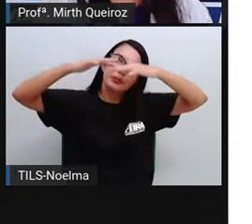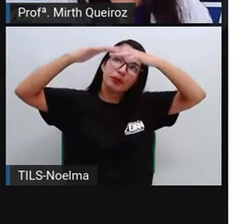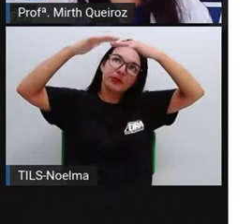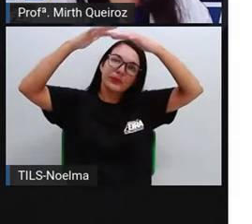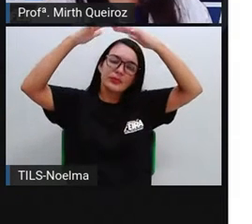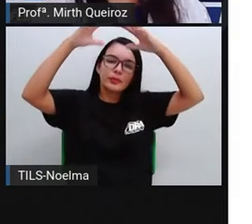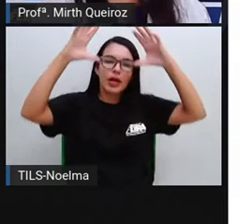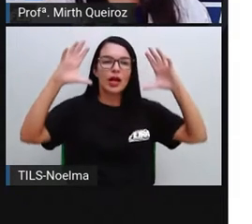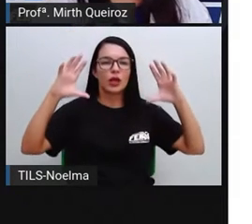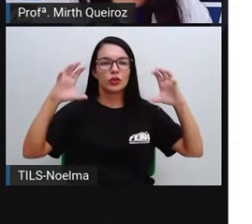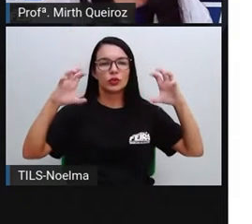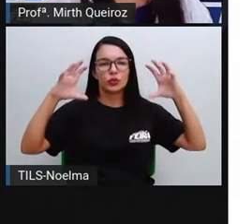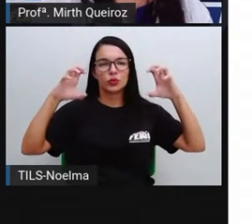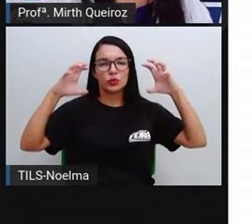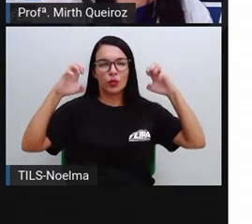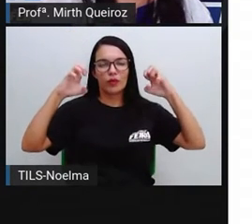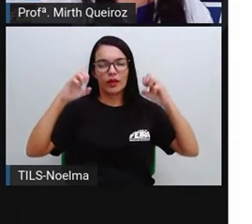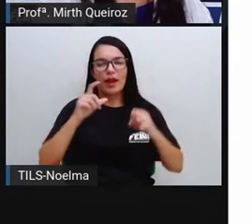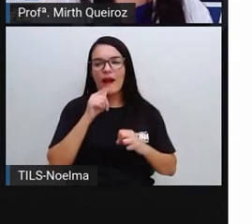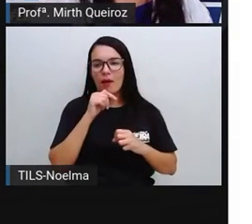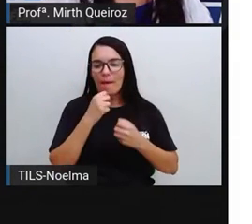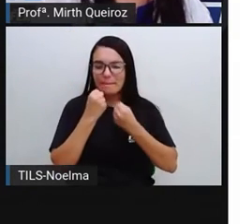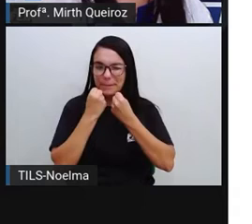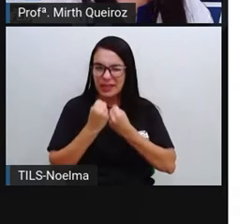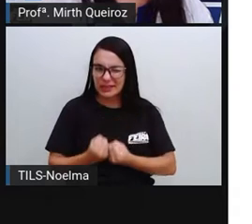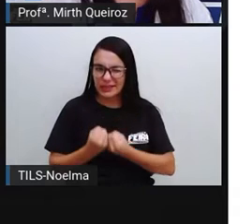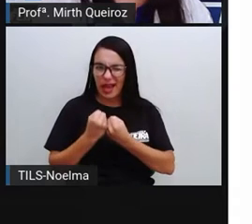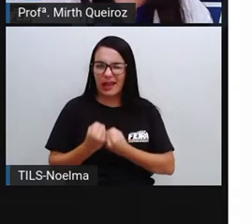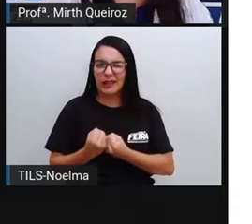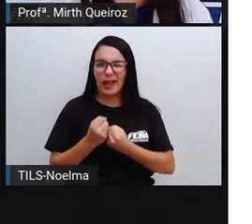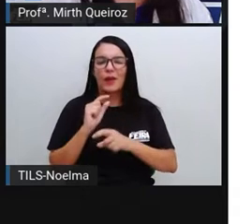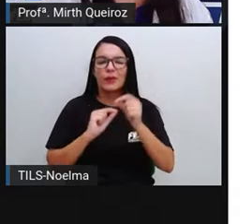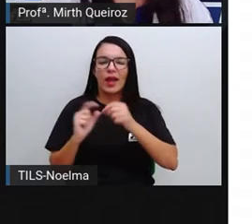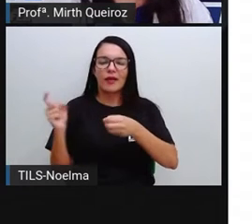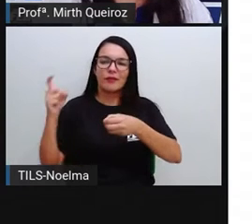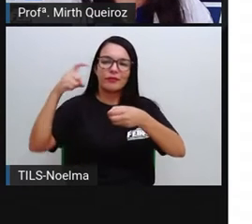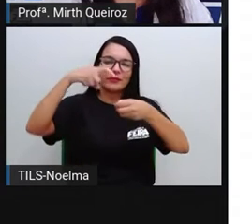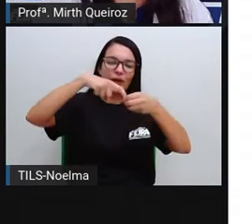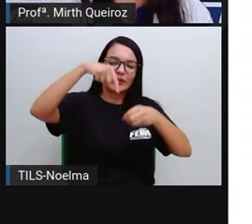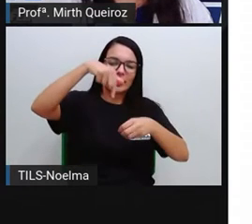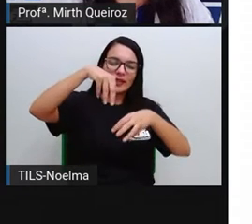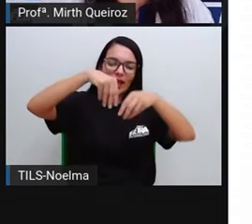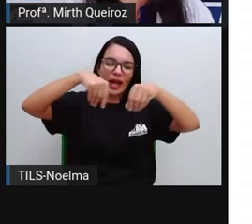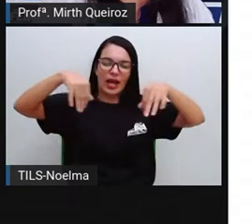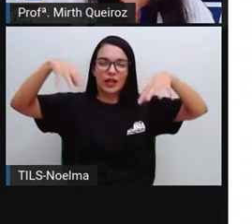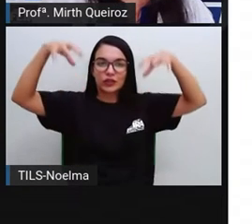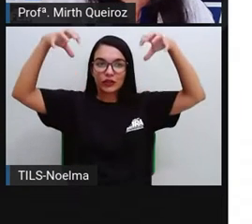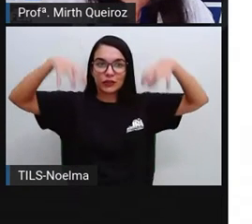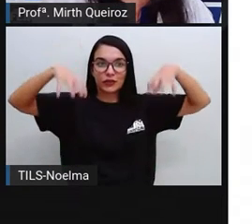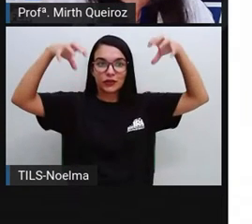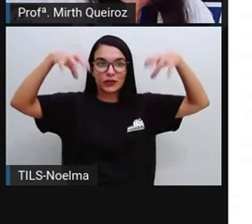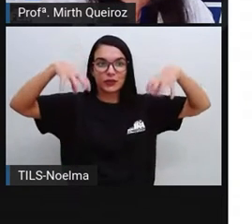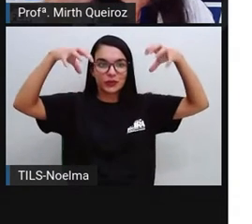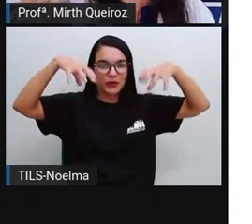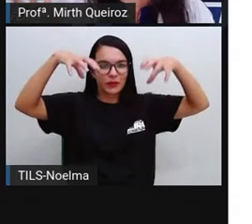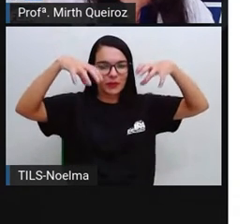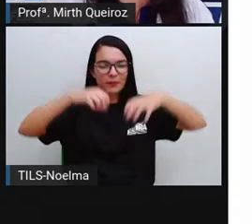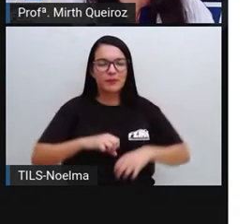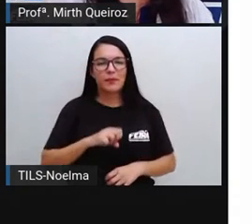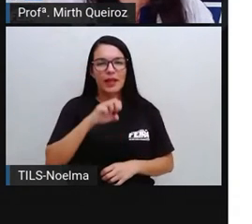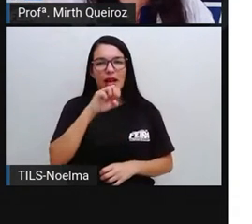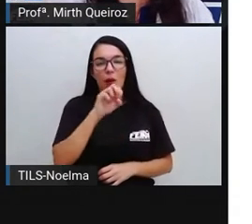pesadas, muito densas, vai voltar a terra na forma de chuva, né? Então, quando está